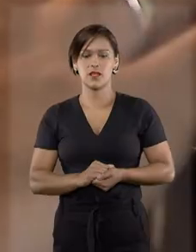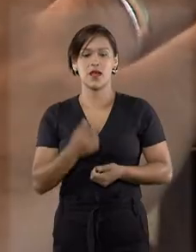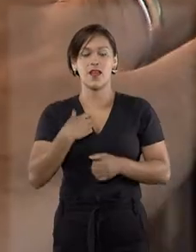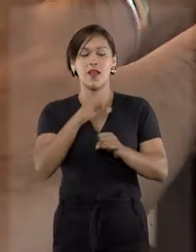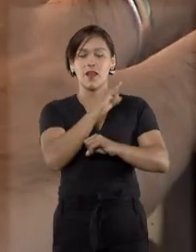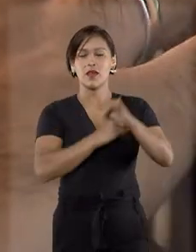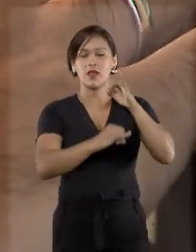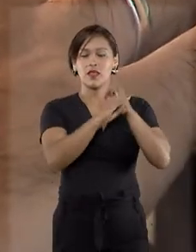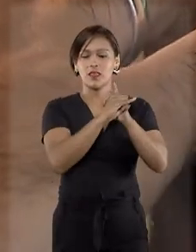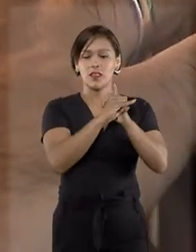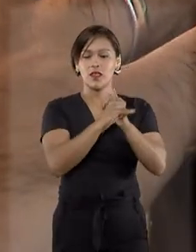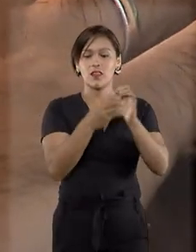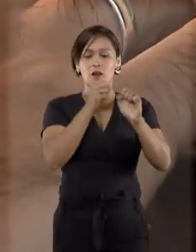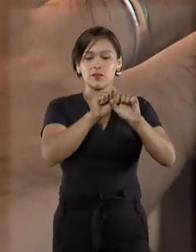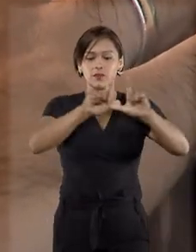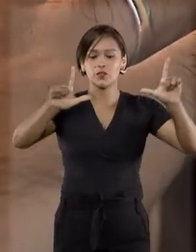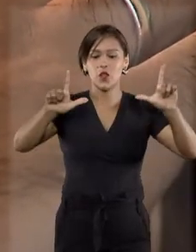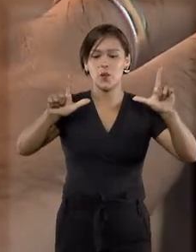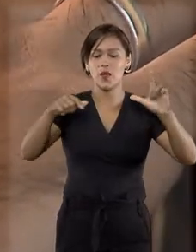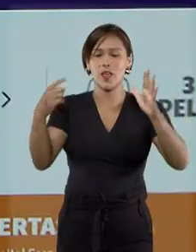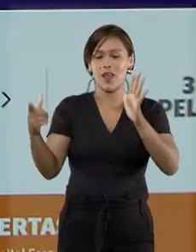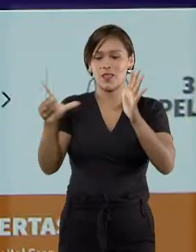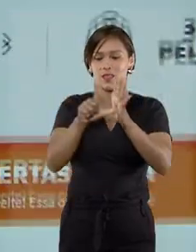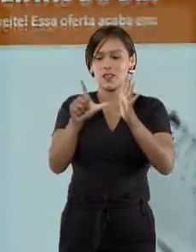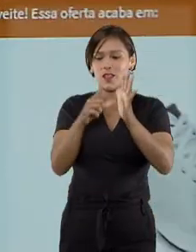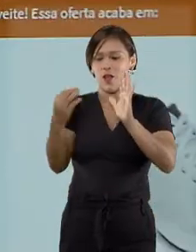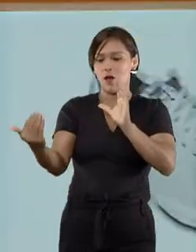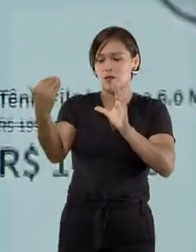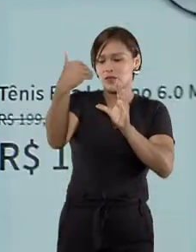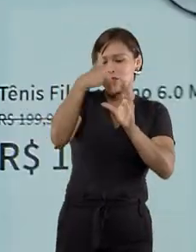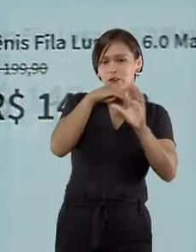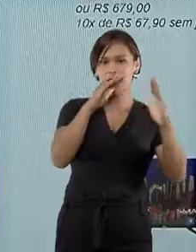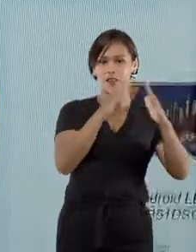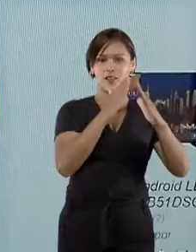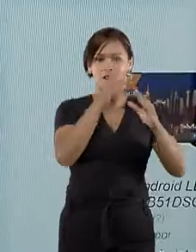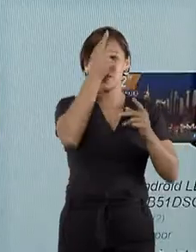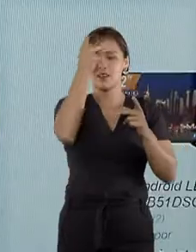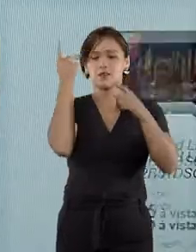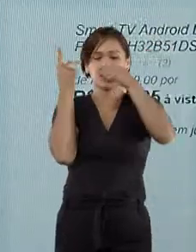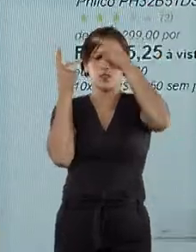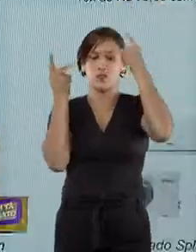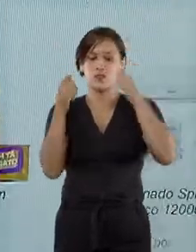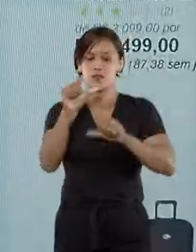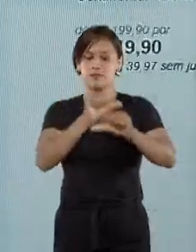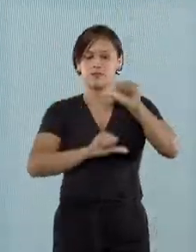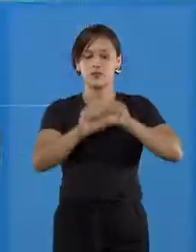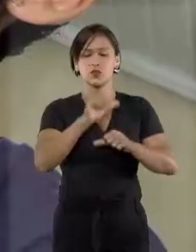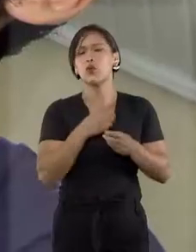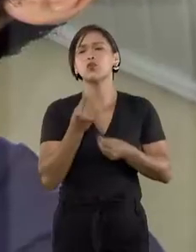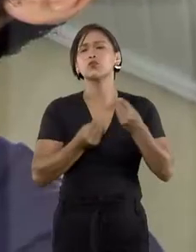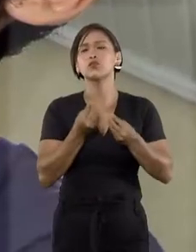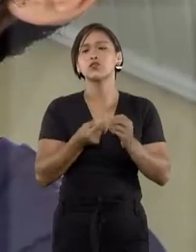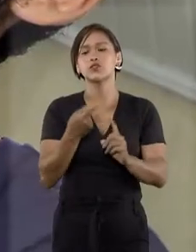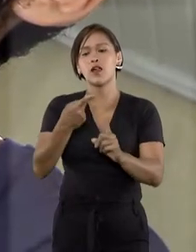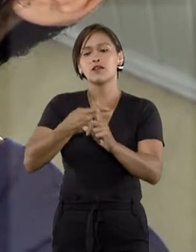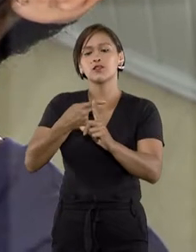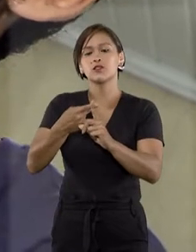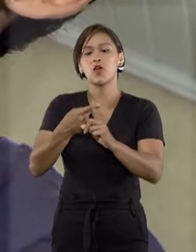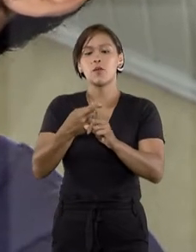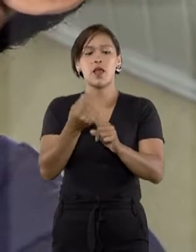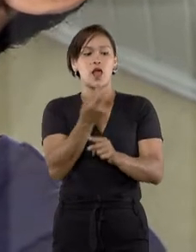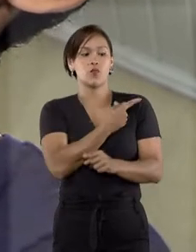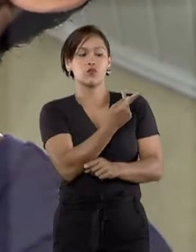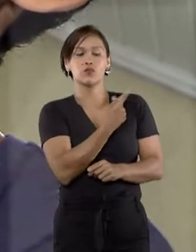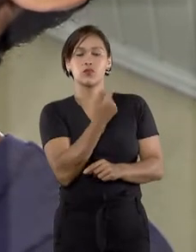A internet trouxe o mercado digital para dentro da vida das pessoas e mudou as relações de consumo. Gabriel Gangor e